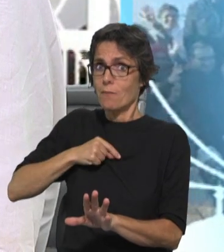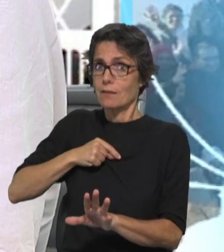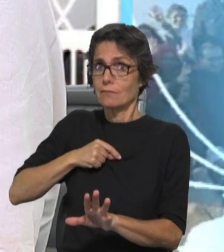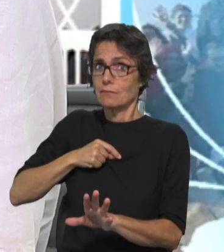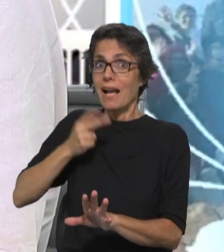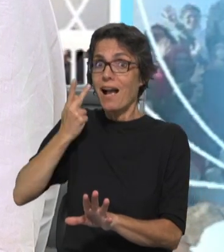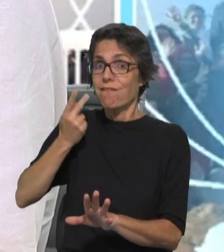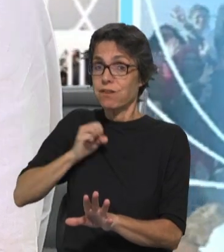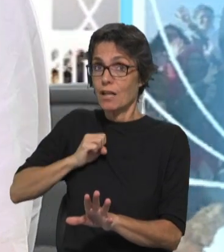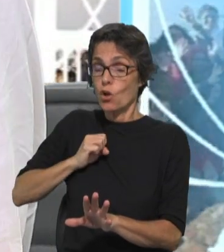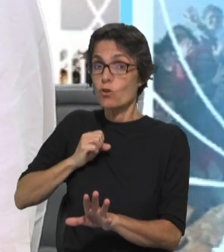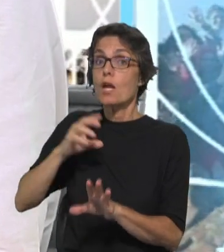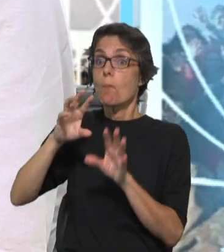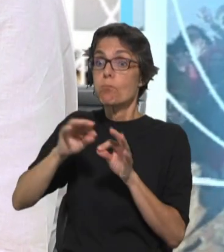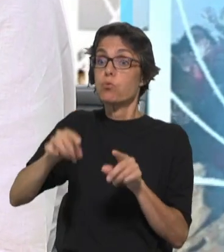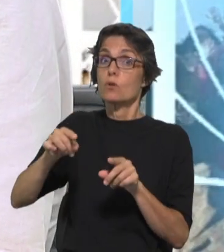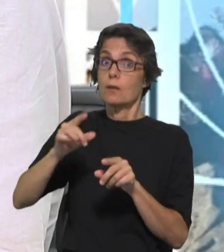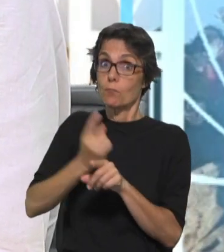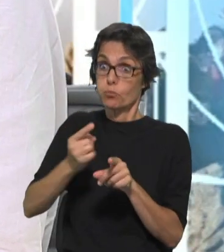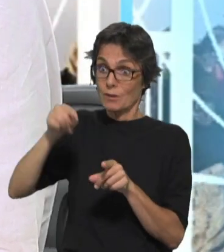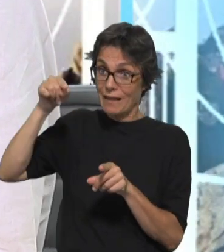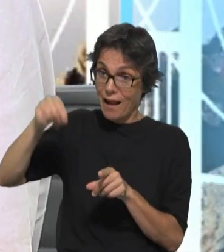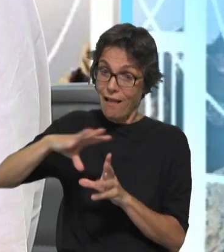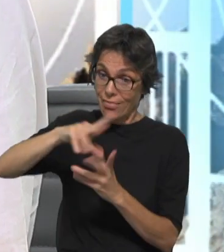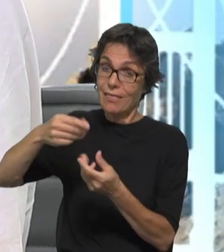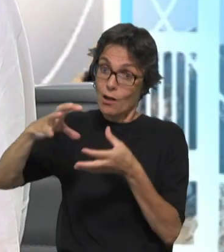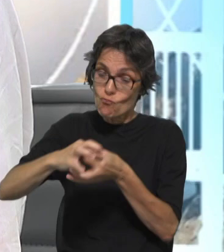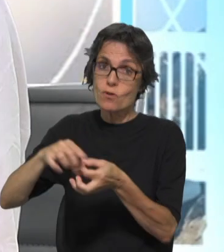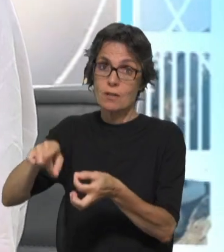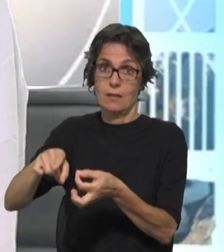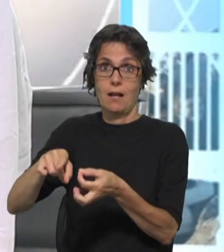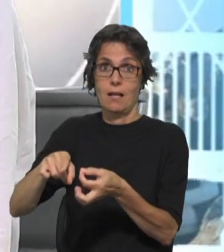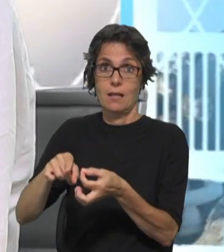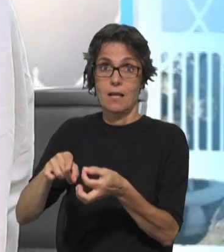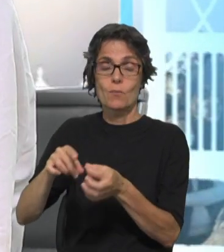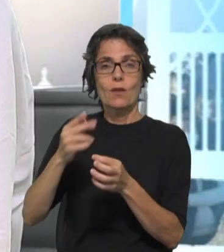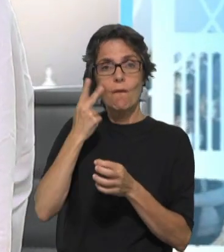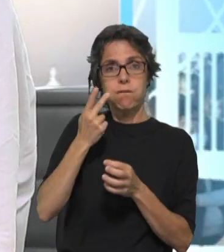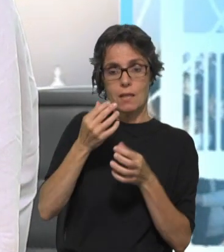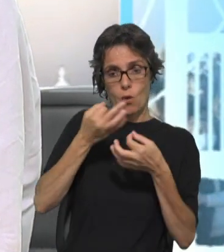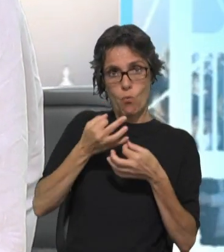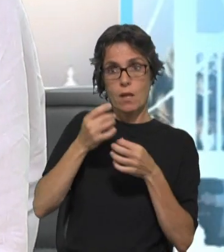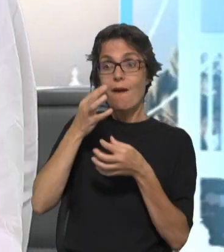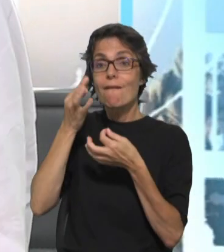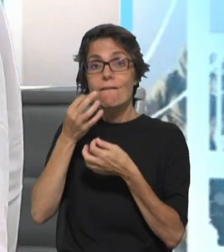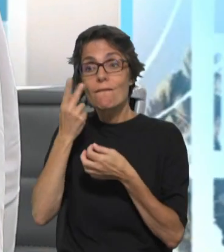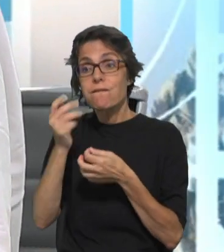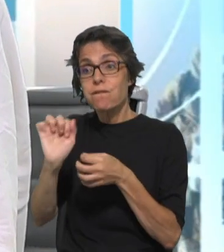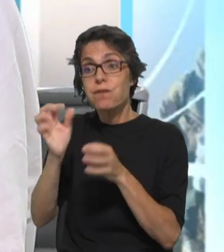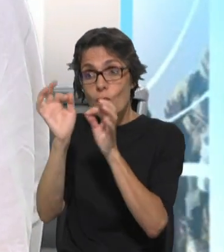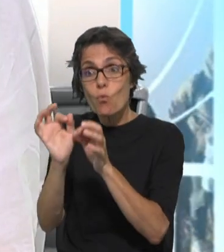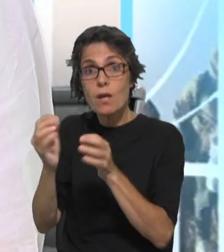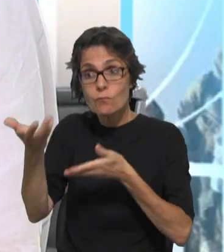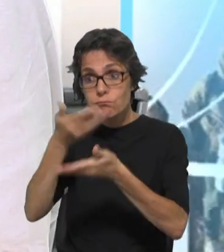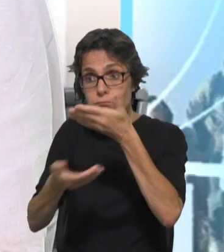vida é também partícipe e colaboradora da vida da própria Terra e vice-versa, não é? E por isso também